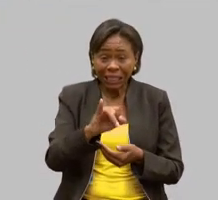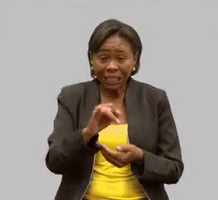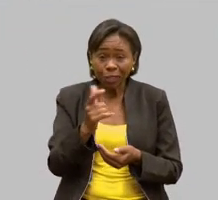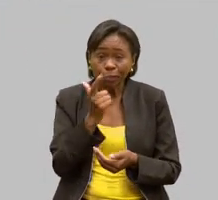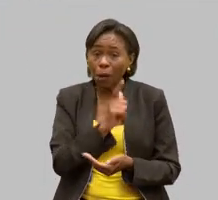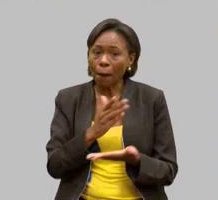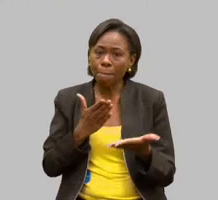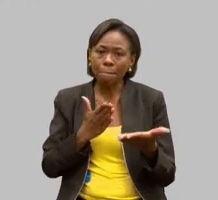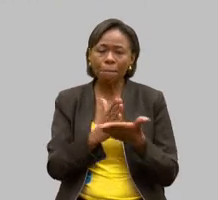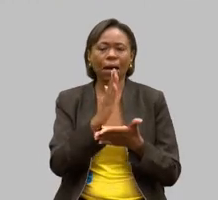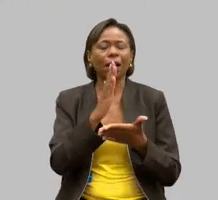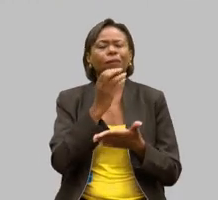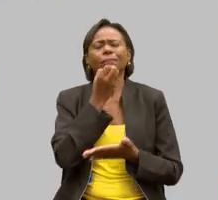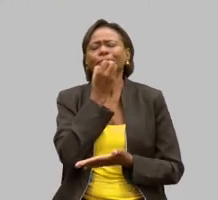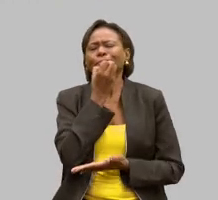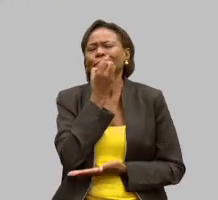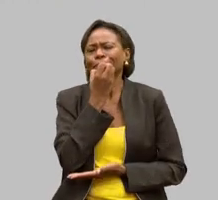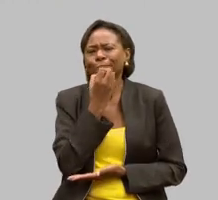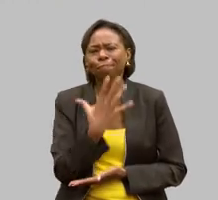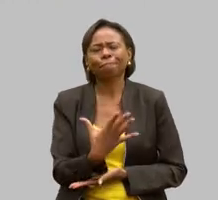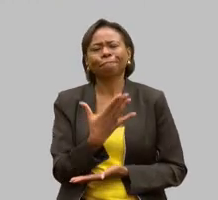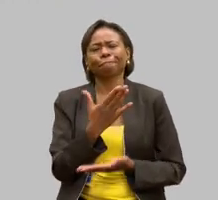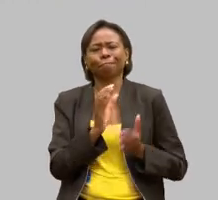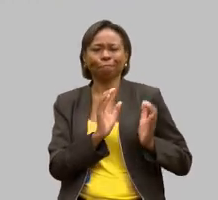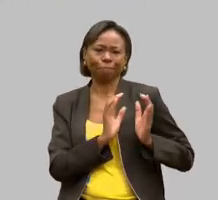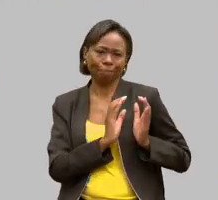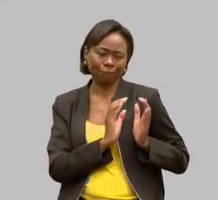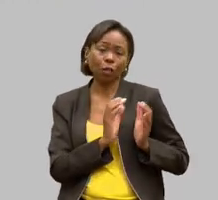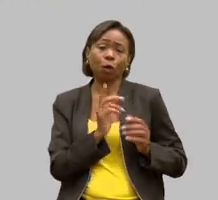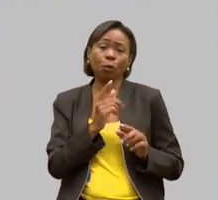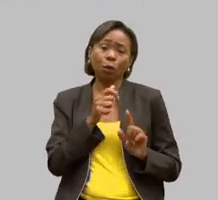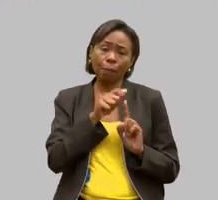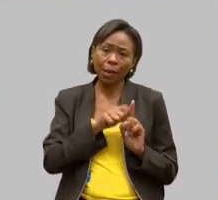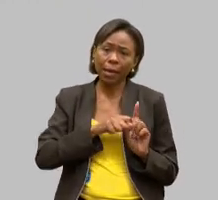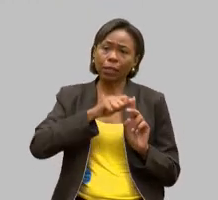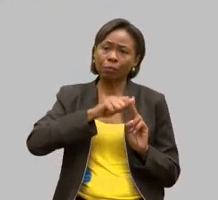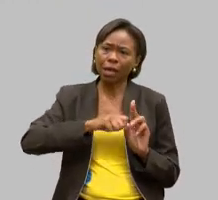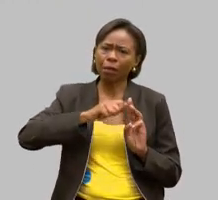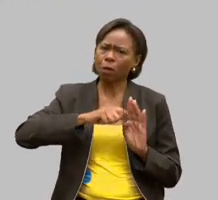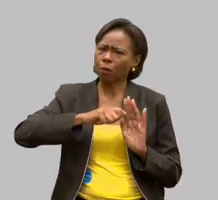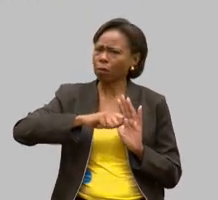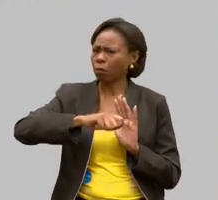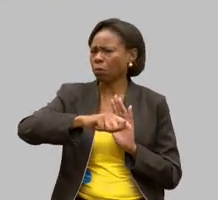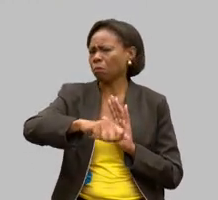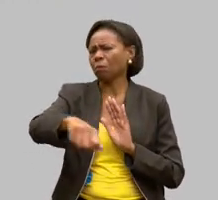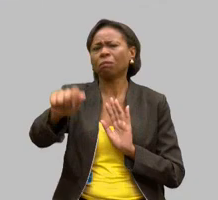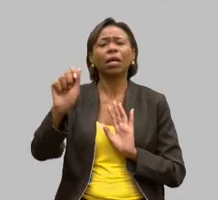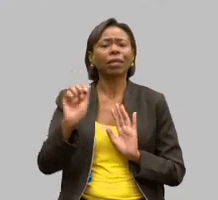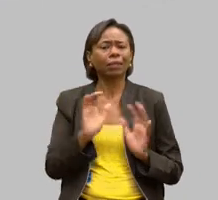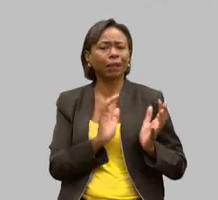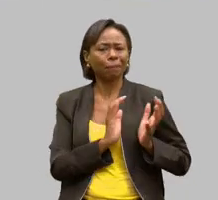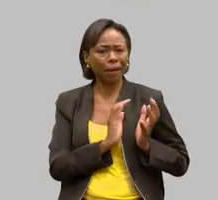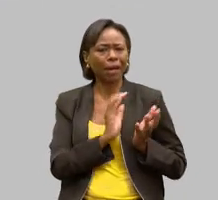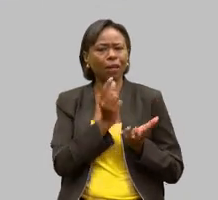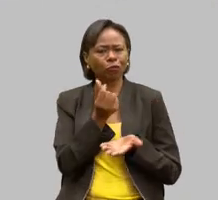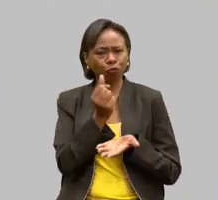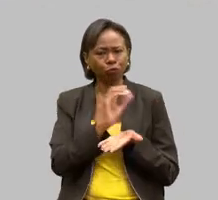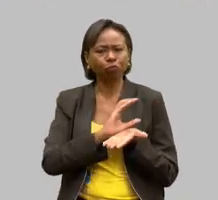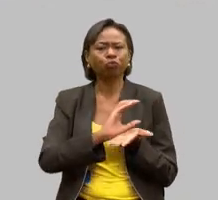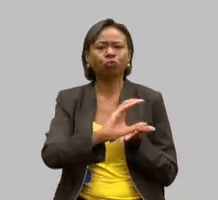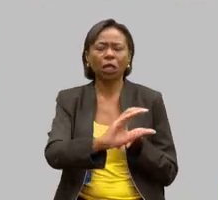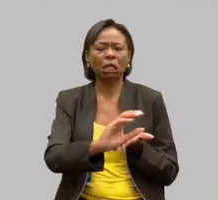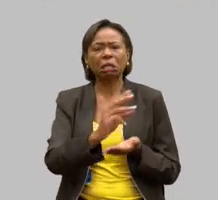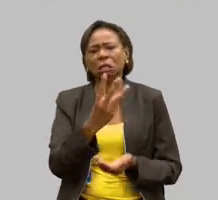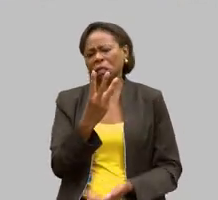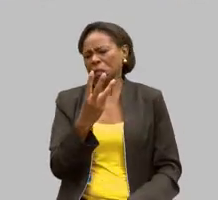as APAES. Vai ser uma renda mensal que as APAES vão ter, que seja 30 mil